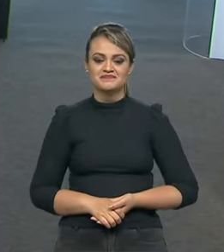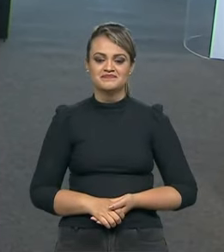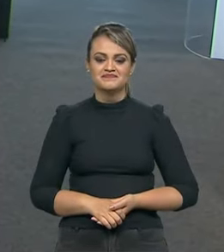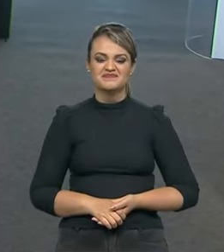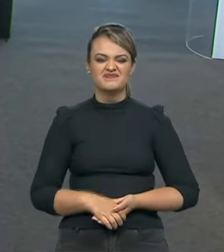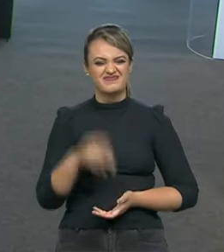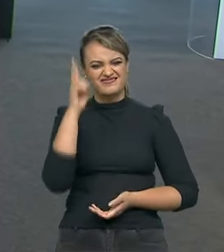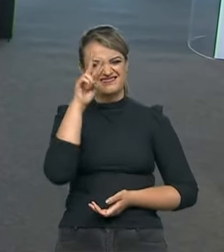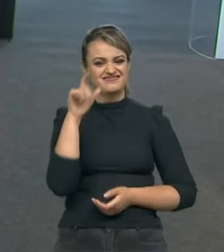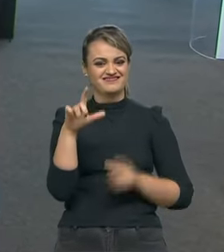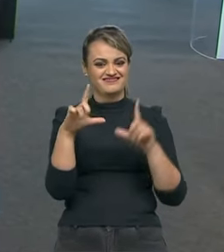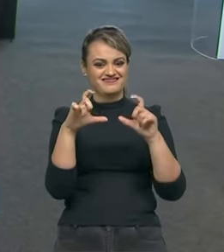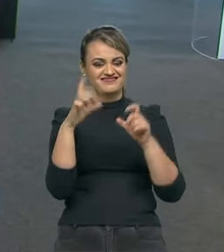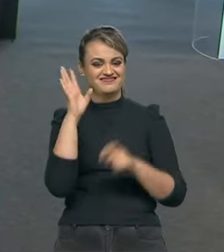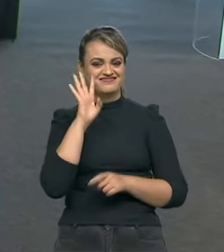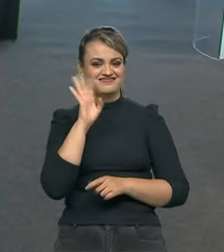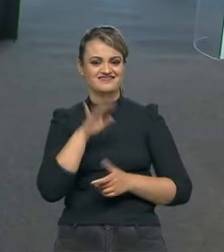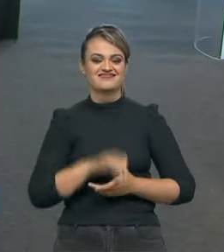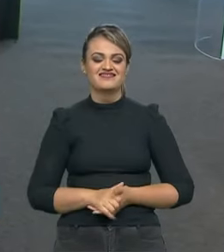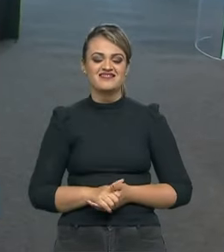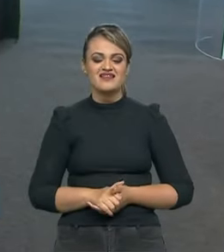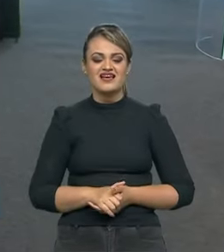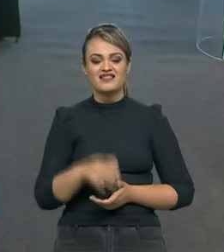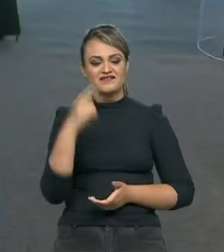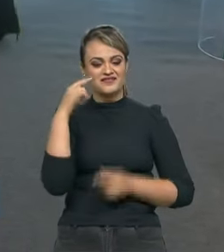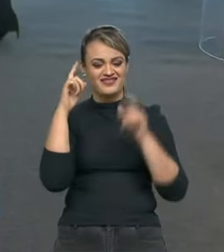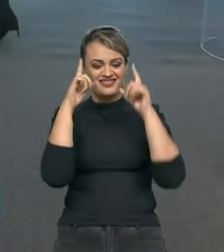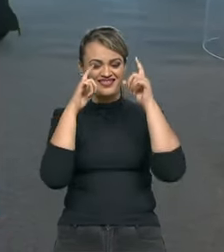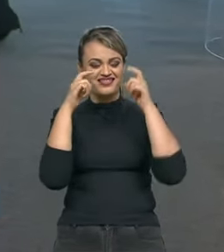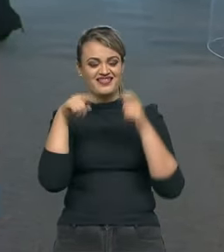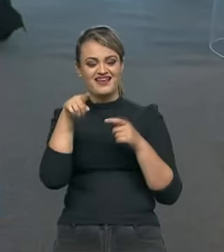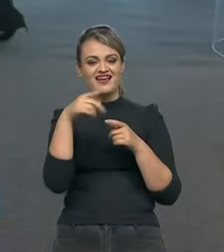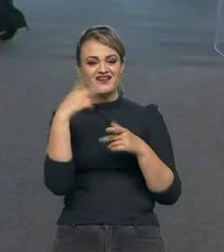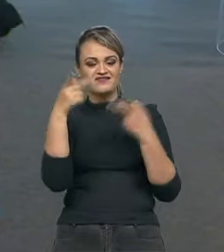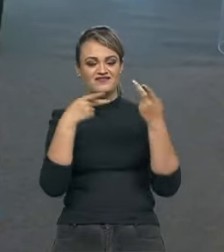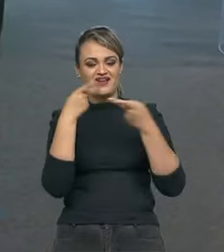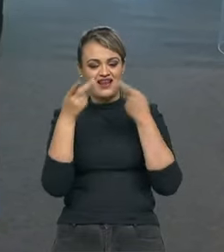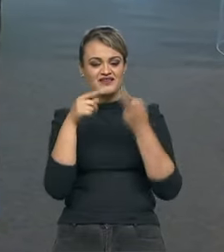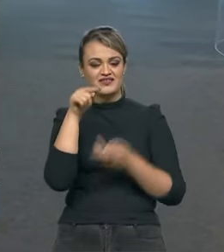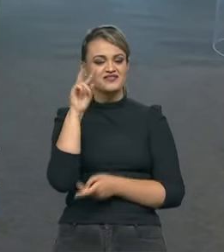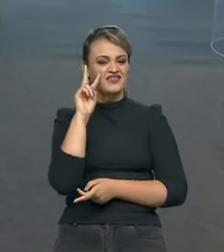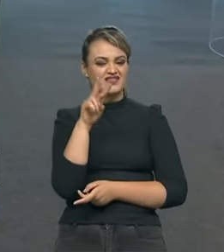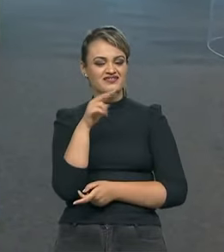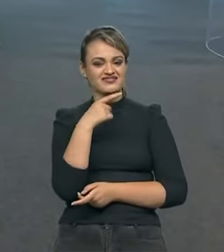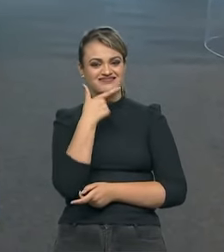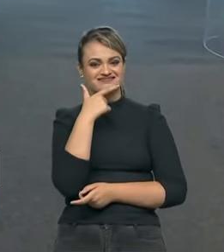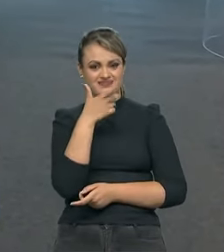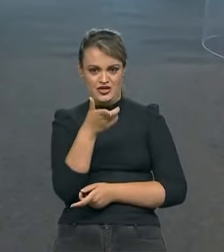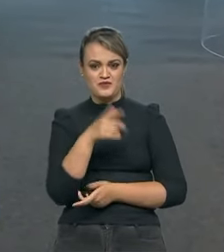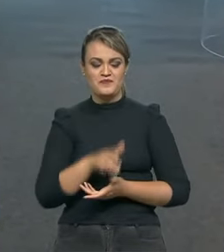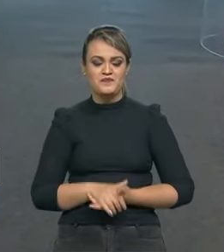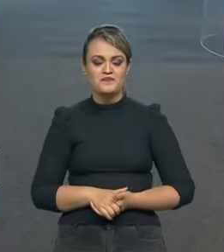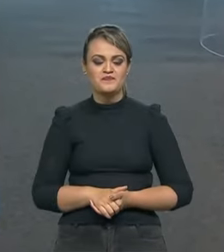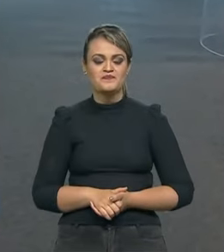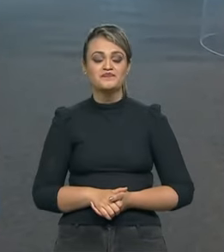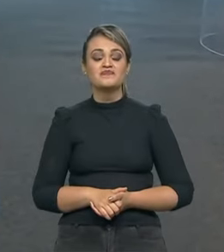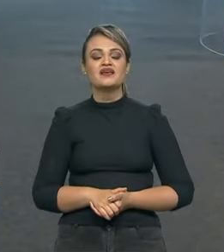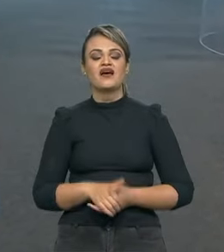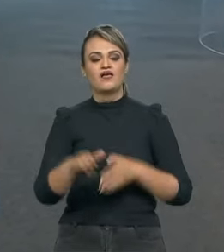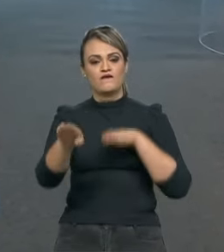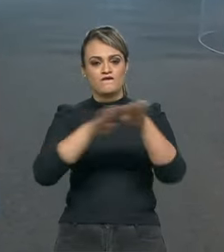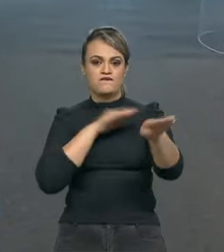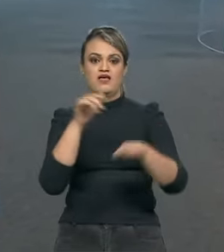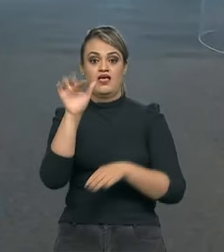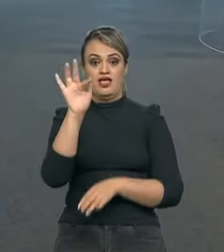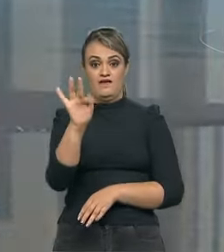Gostoso reviver essas lembranças, né? Estava vendo no seu rosto, assim, quanto ele falava. É, para você ver, na Fórmula 1, deixa de ser